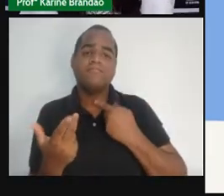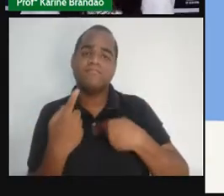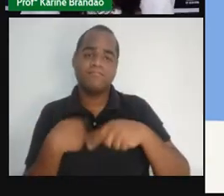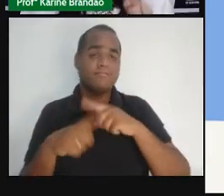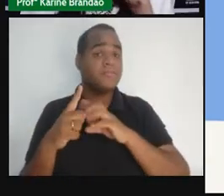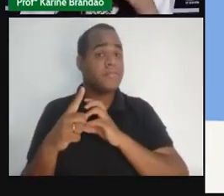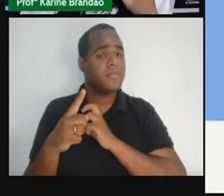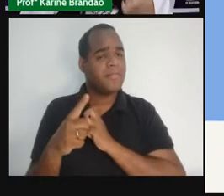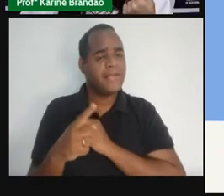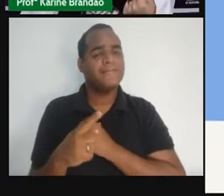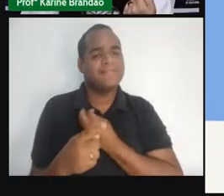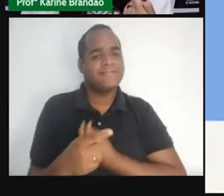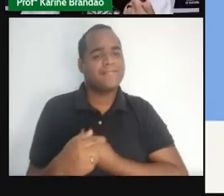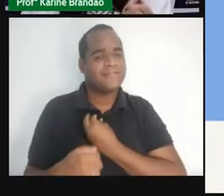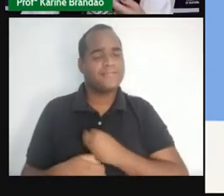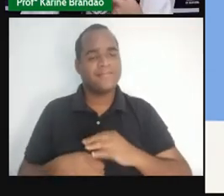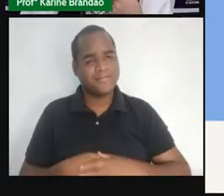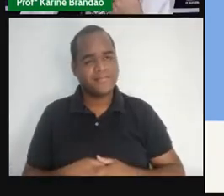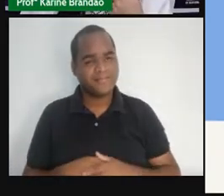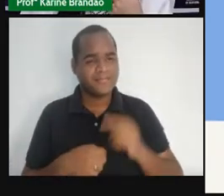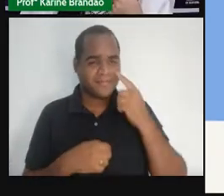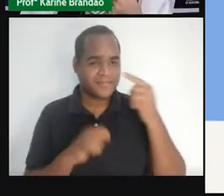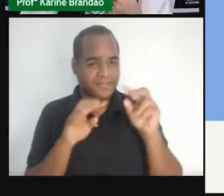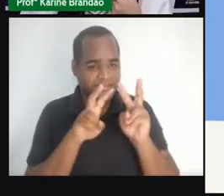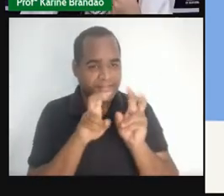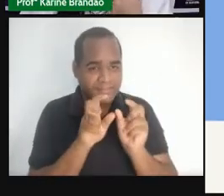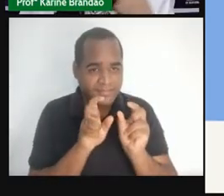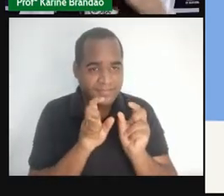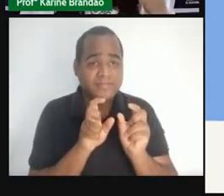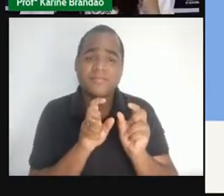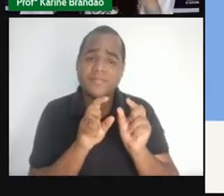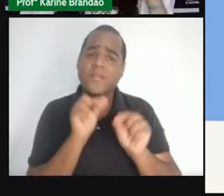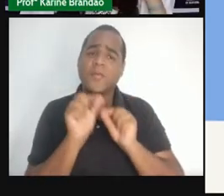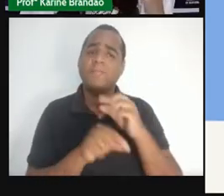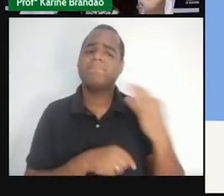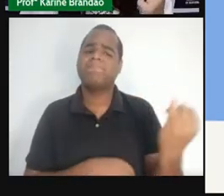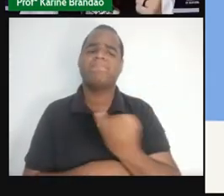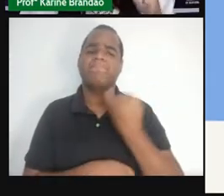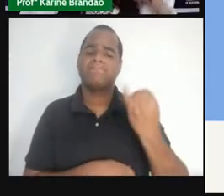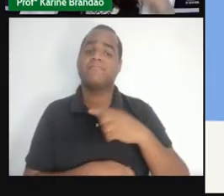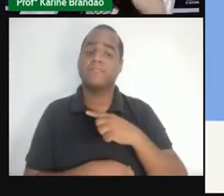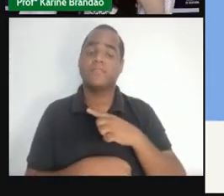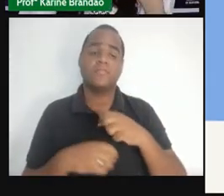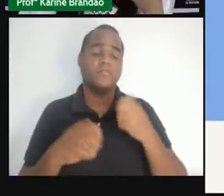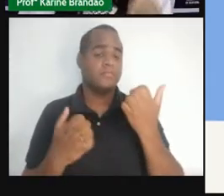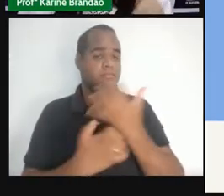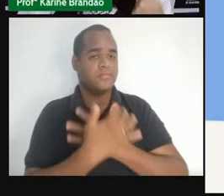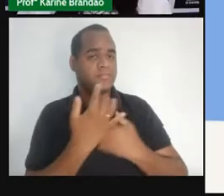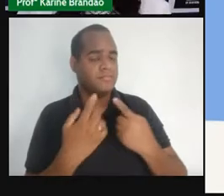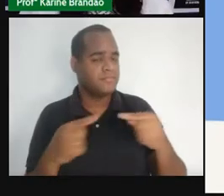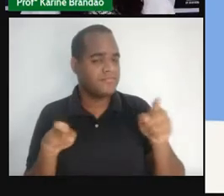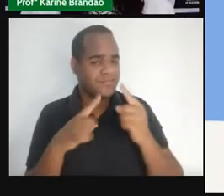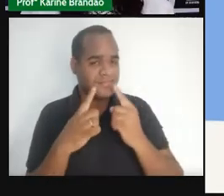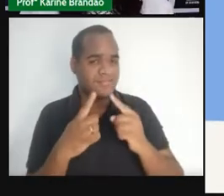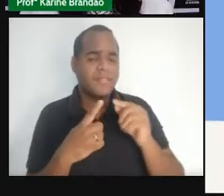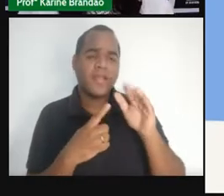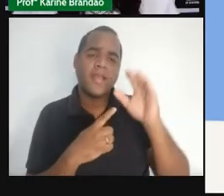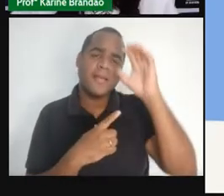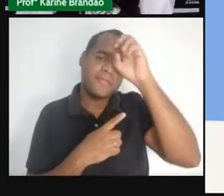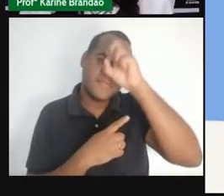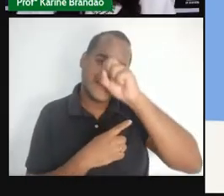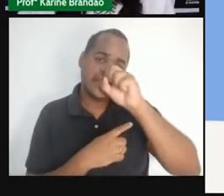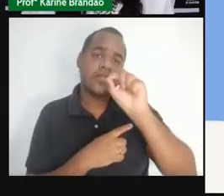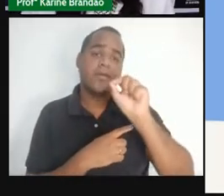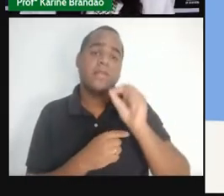Olha que interessante esse trecho, né? Dessa música, que ela traz o seguinte, ela traz sobre esse processo de responsabilidade.